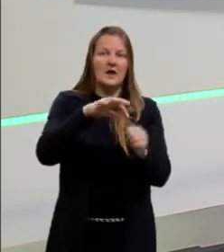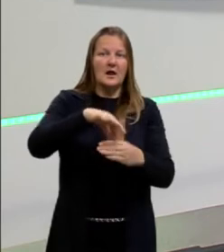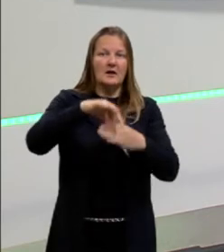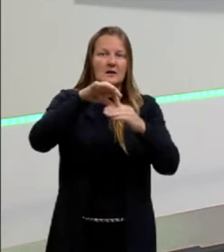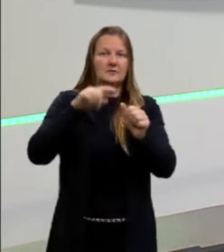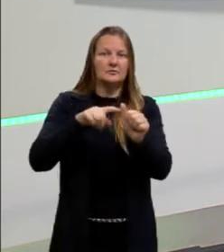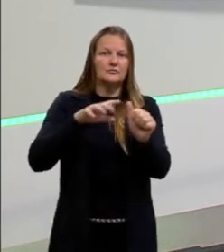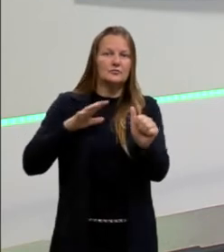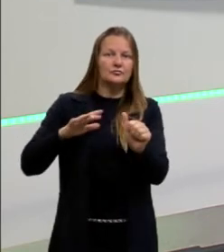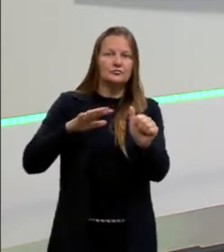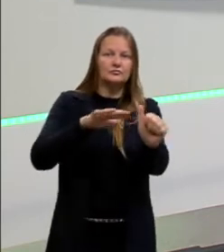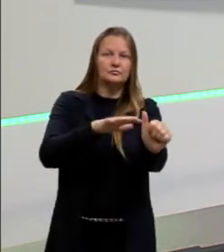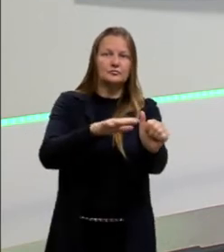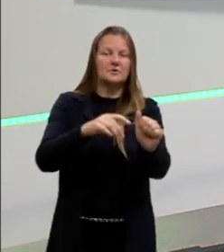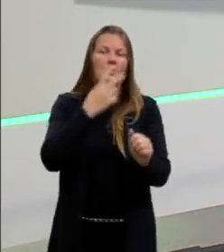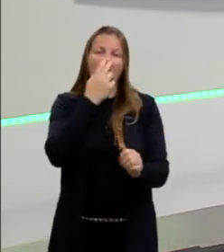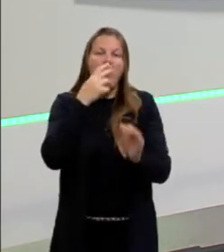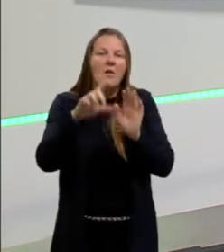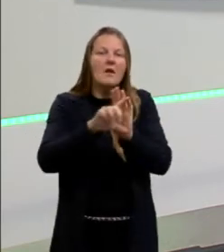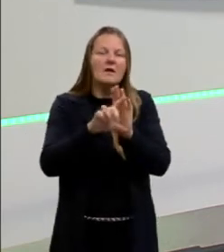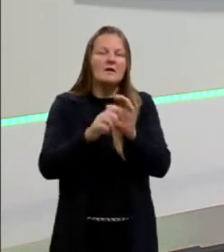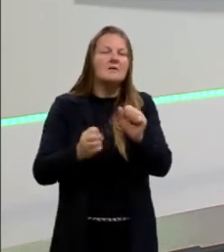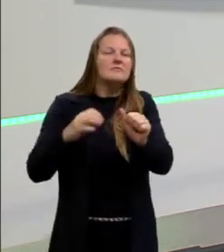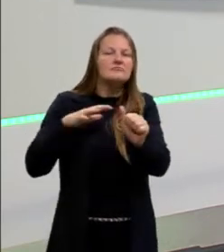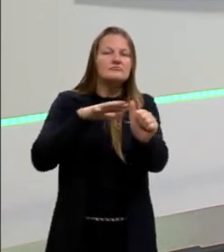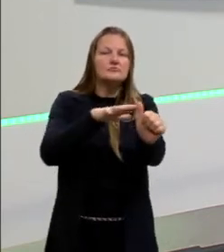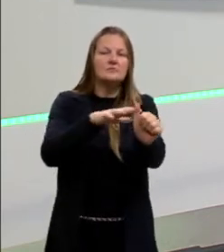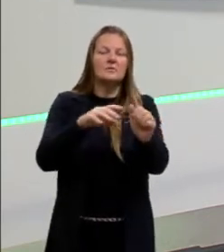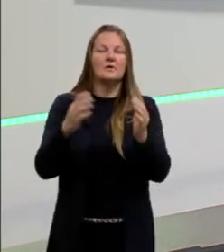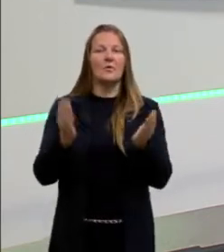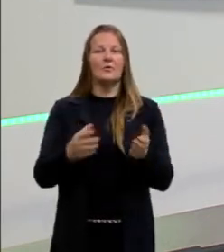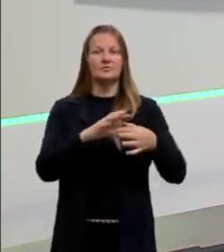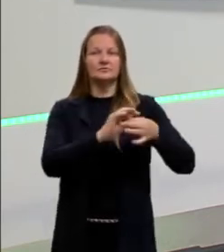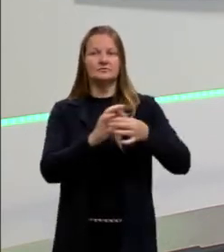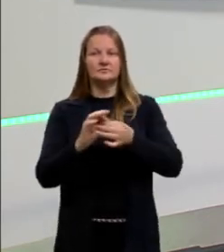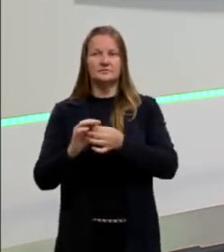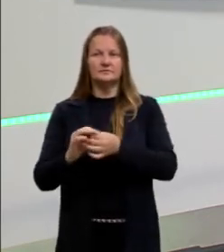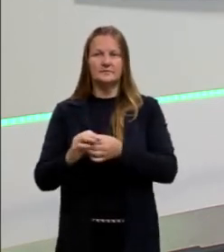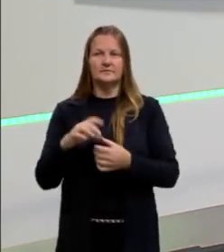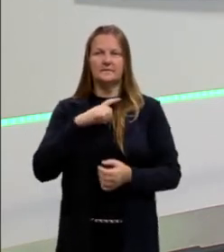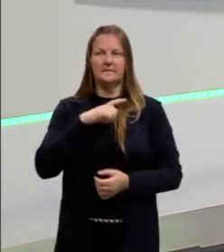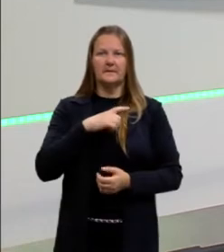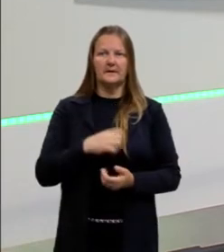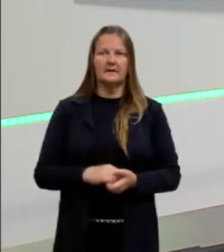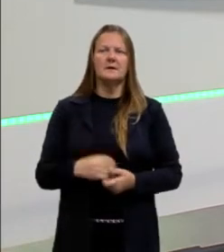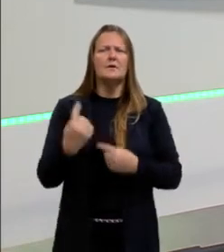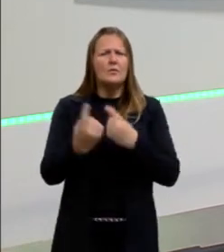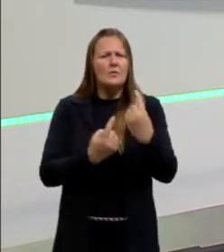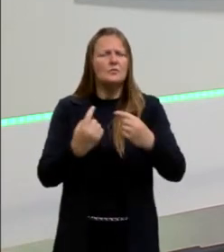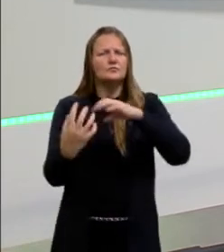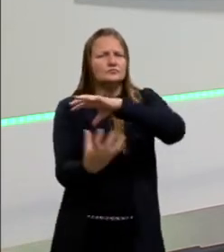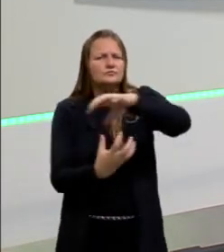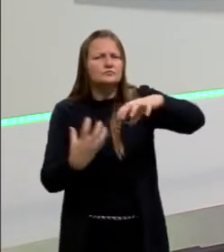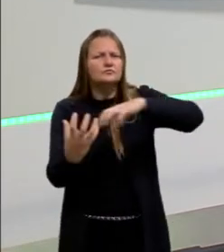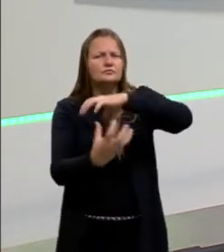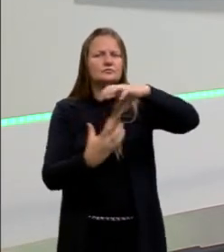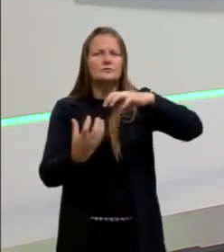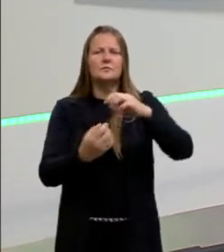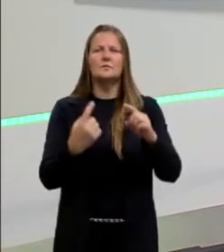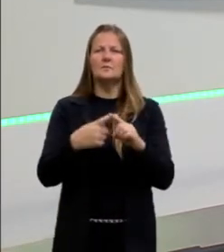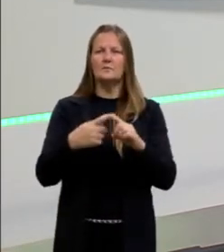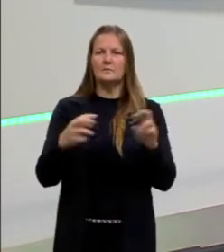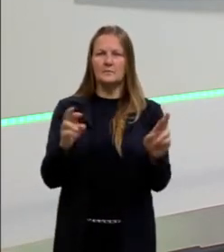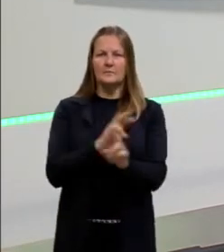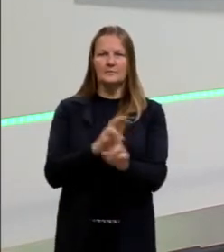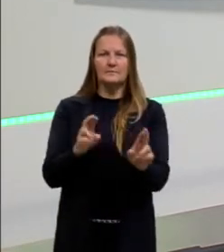ser a grande lei, vai ser a grande questão, então, hoje, por exemplo, né, nós estamos tendo algumas revoltas relacionadas